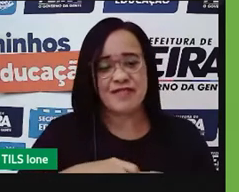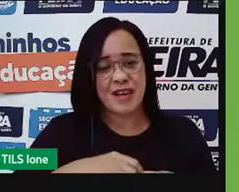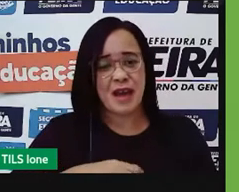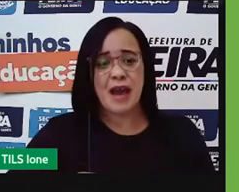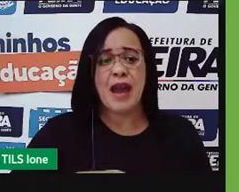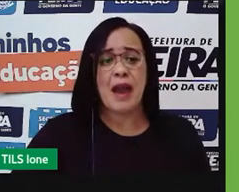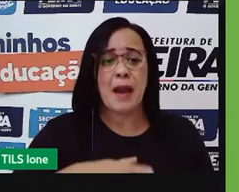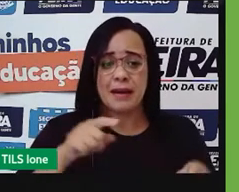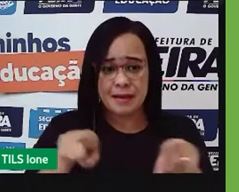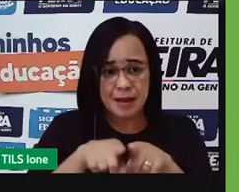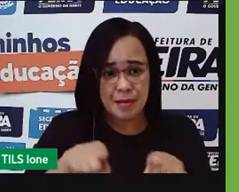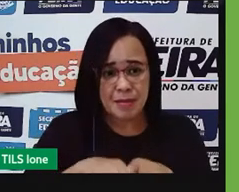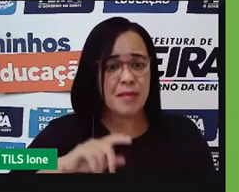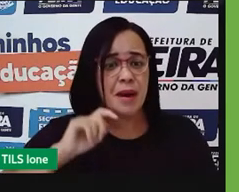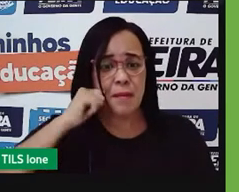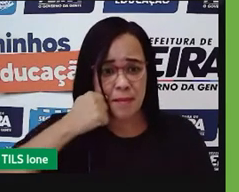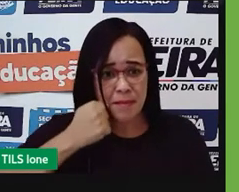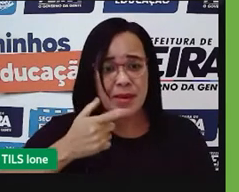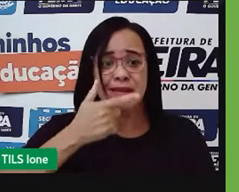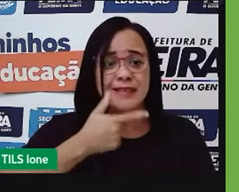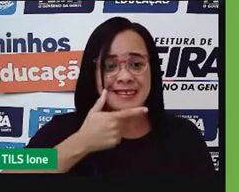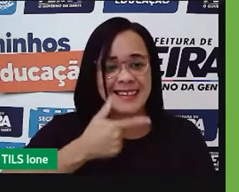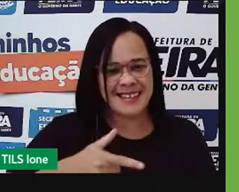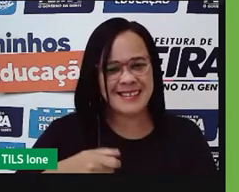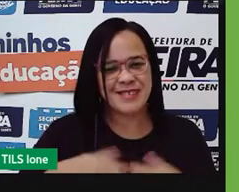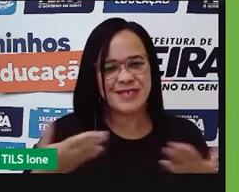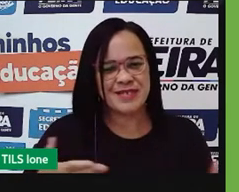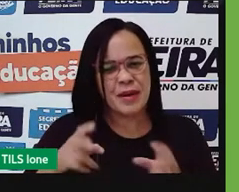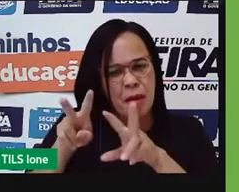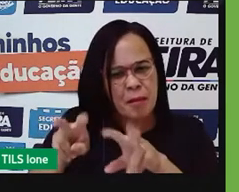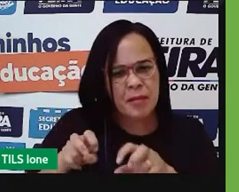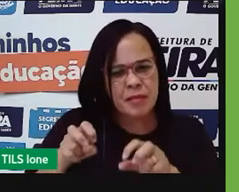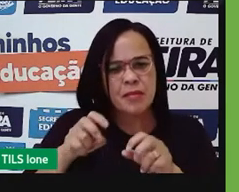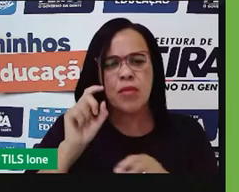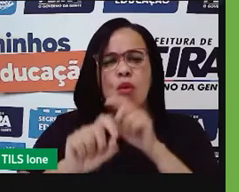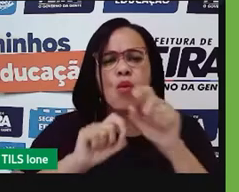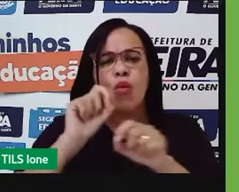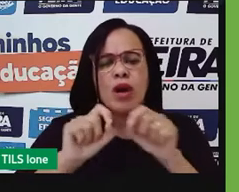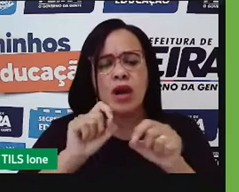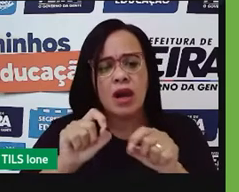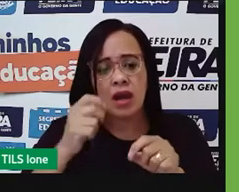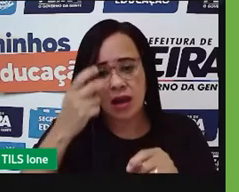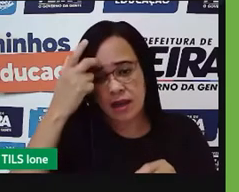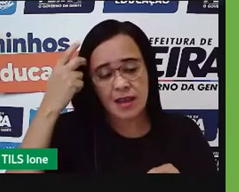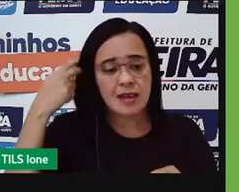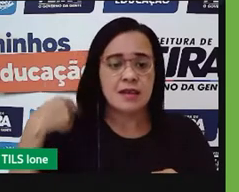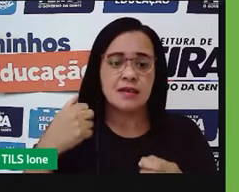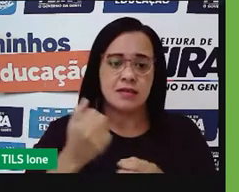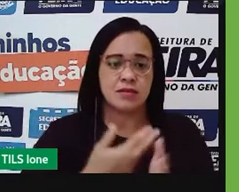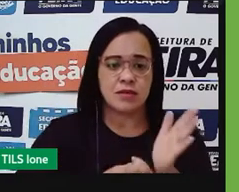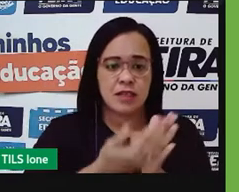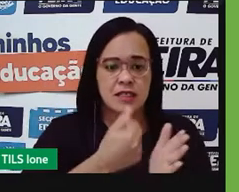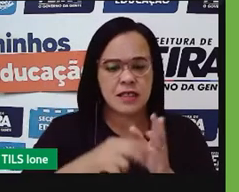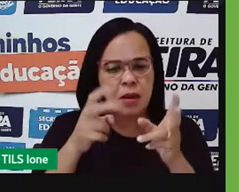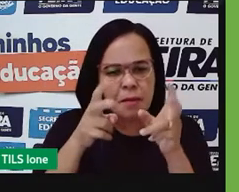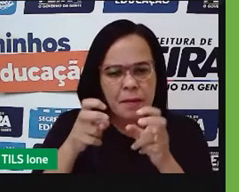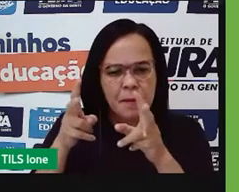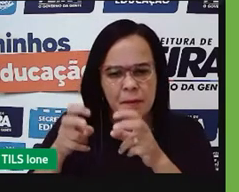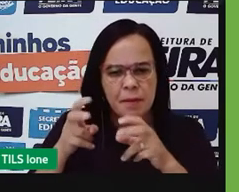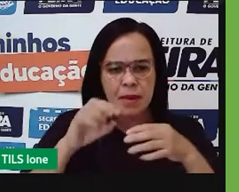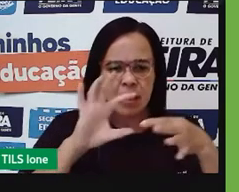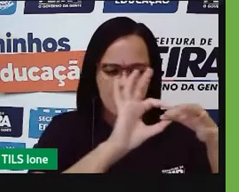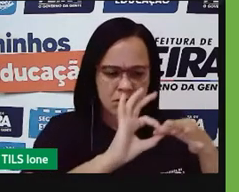Então, vocês perceberam, né, nessa historinha, né, nessa tirinha que eu achei aí, vocês perceberam essa